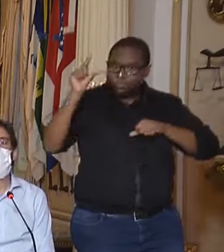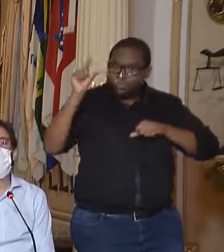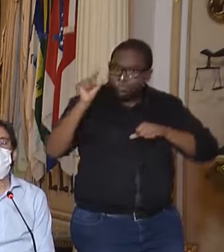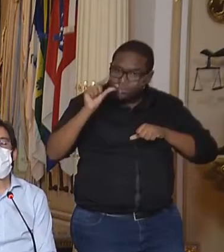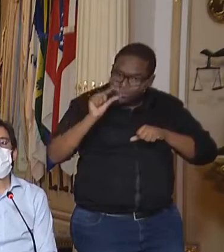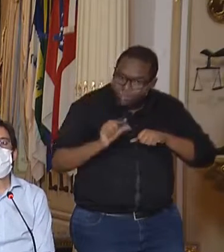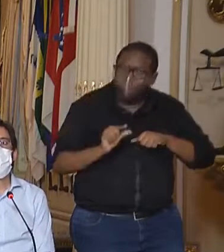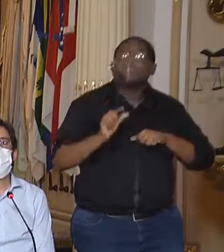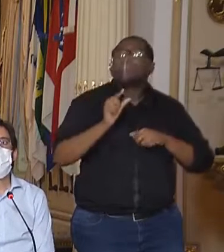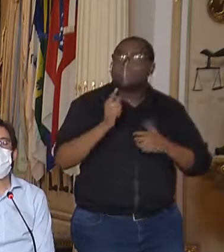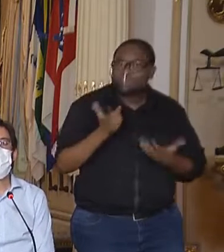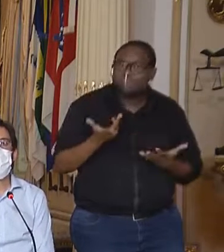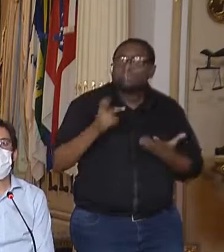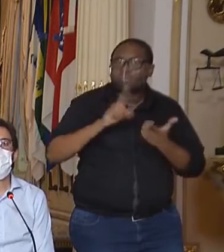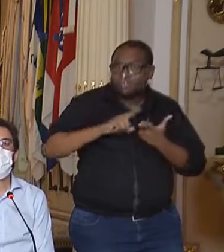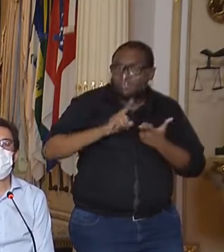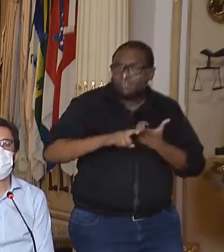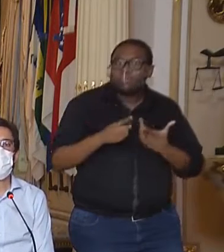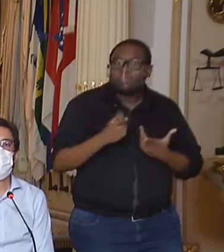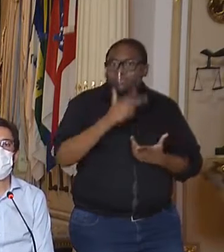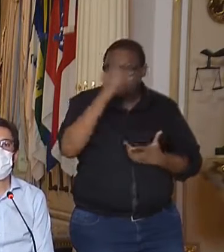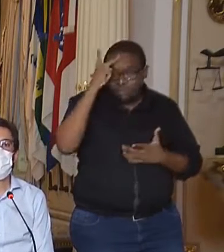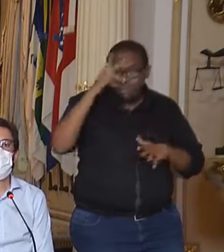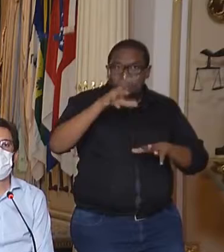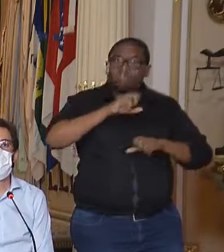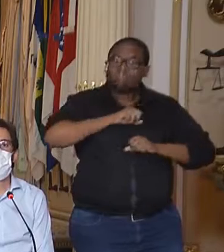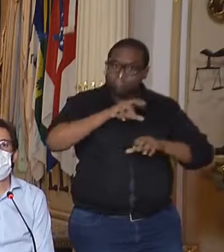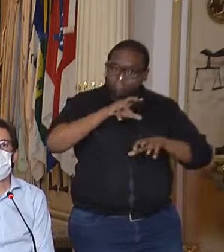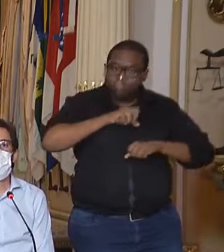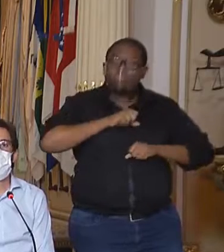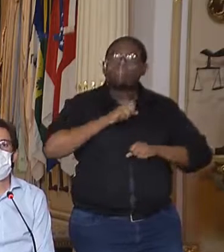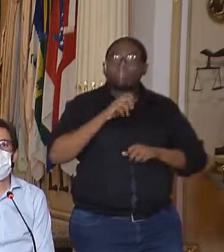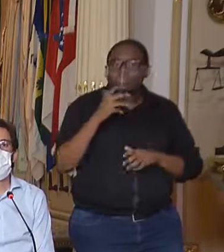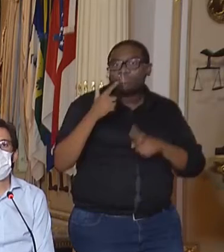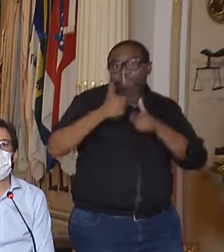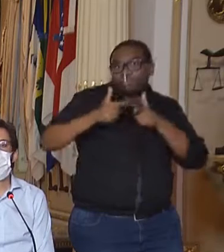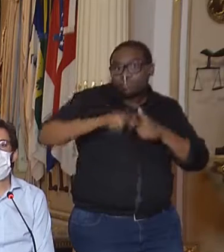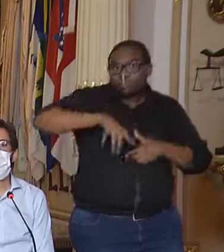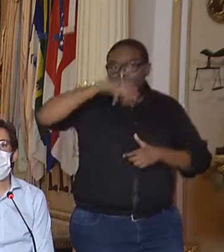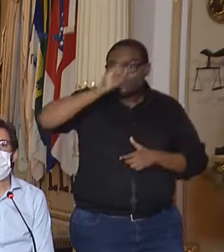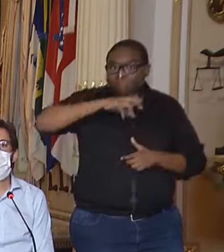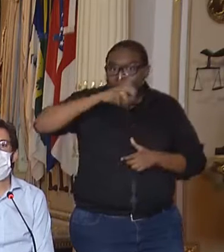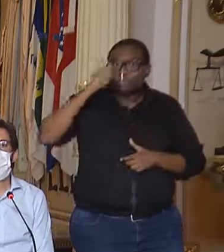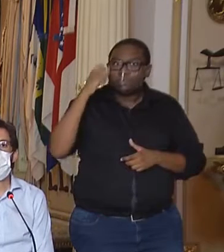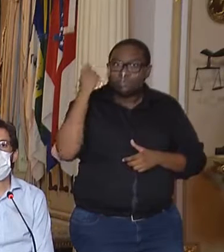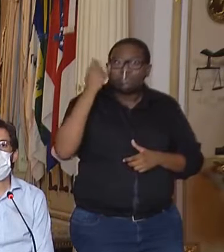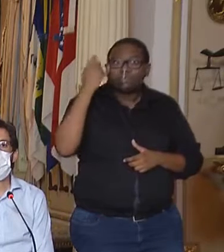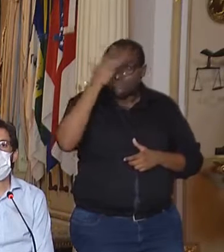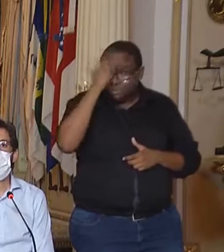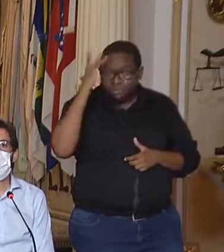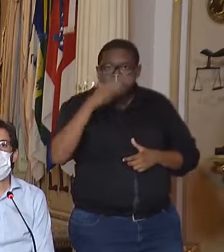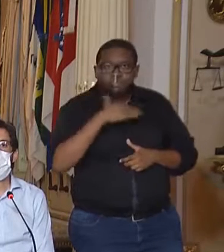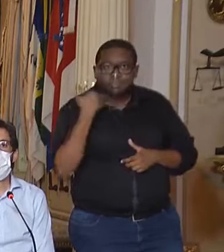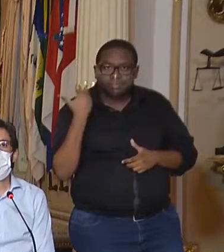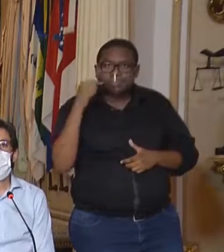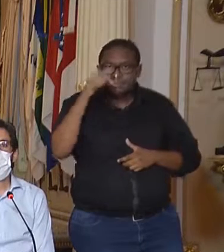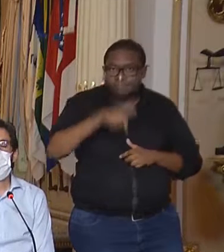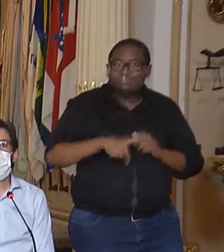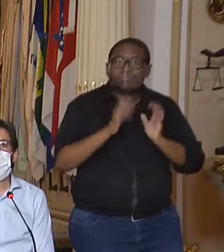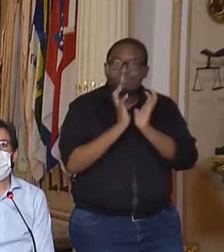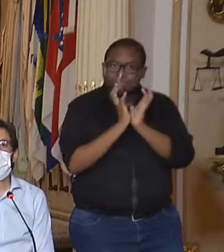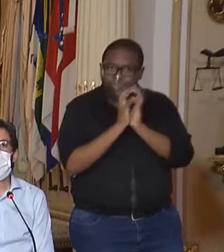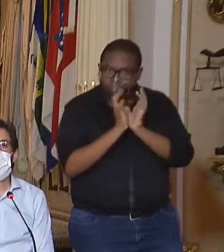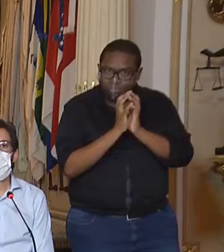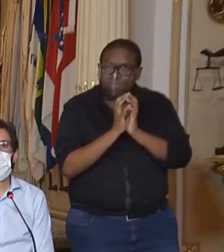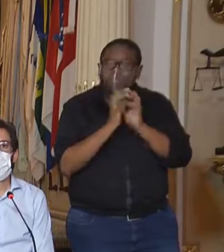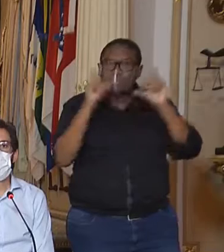sobre o sistema e também do número de casos de síndrome respiratória aguda grave e de óbitos na região metropolitana do